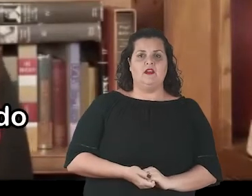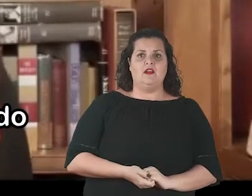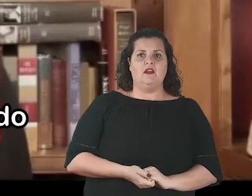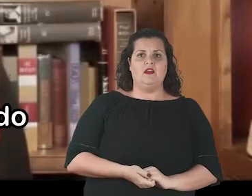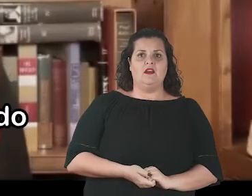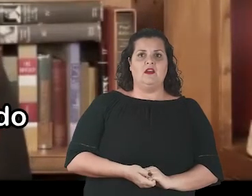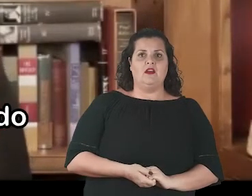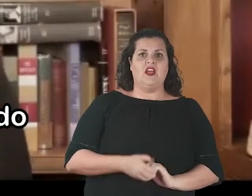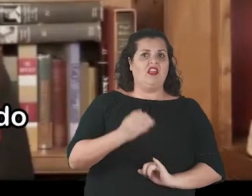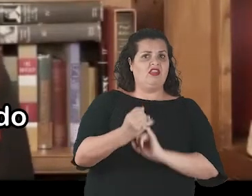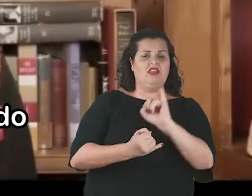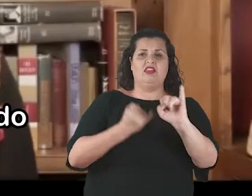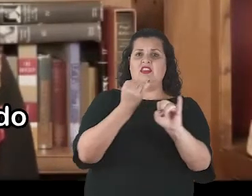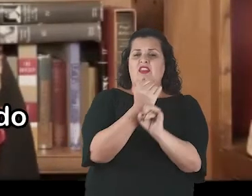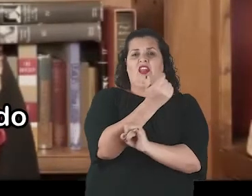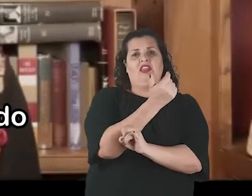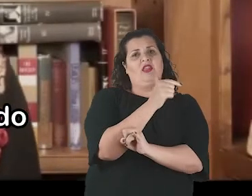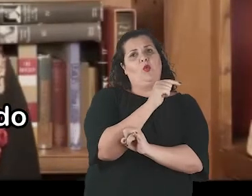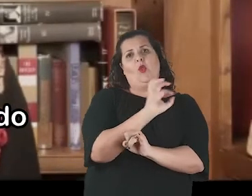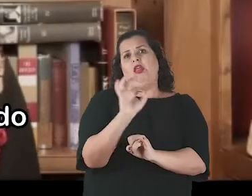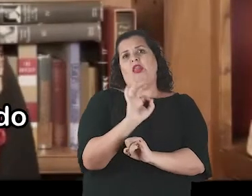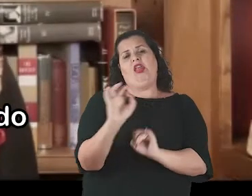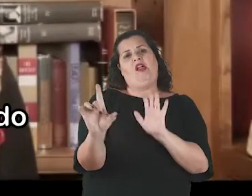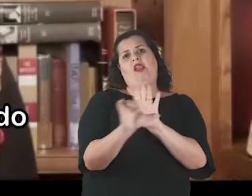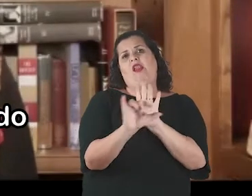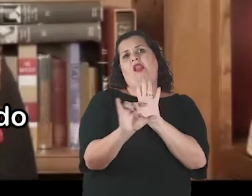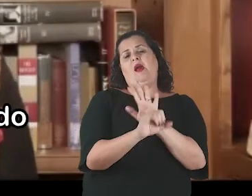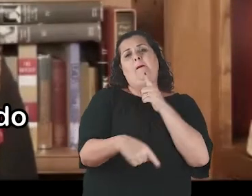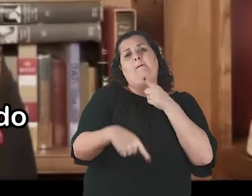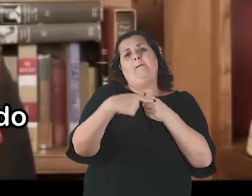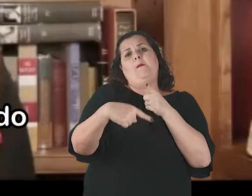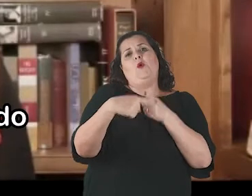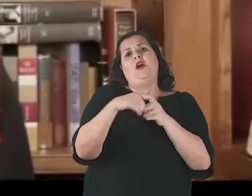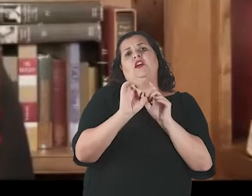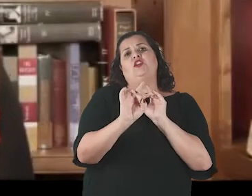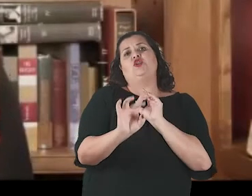É o maior espaço desgovernado do mundo.